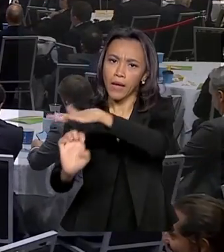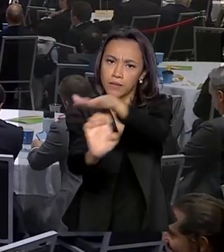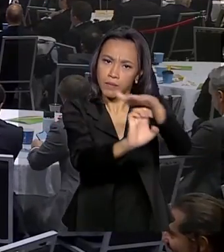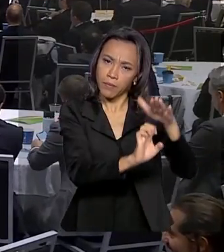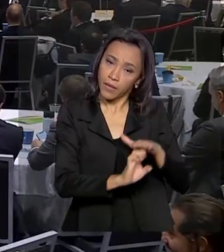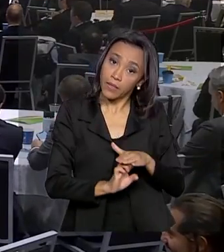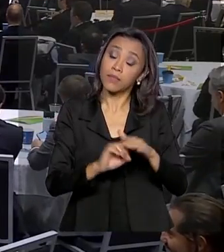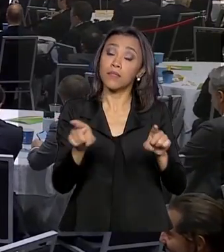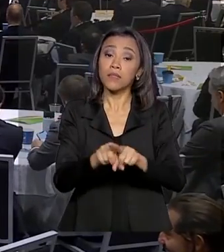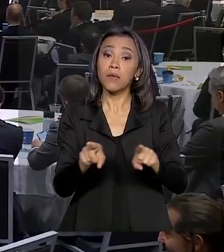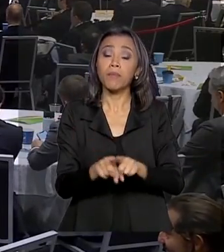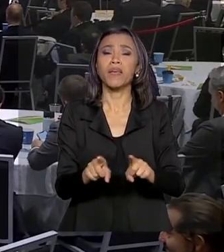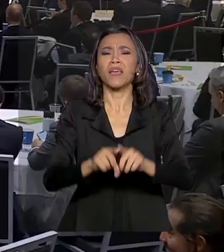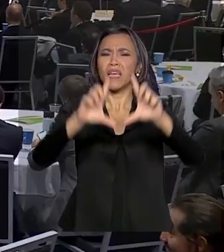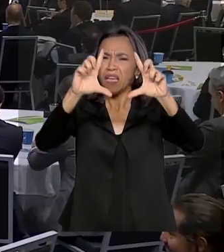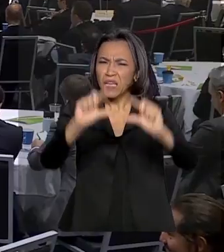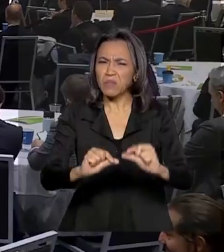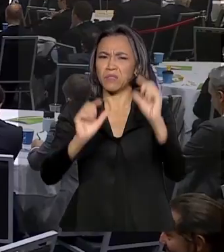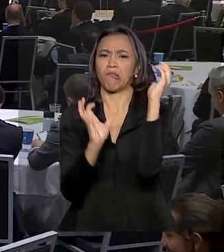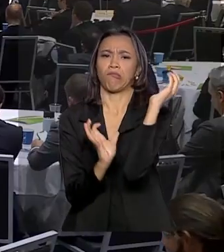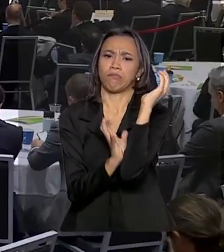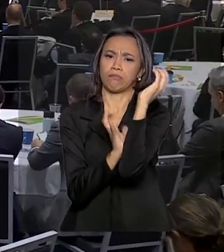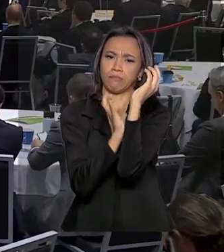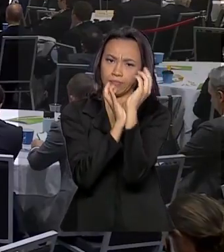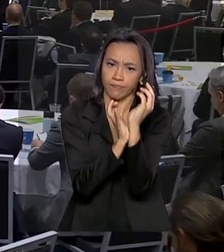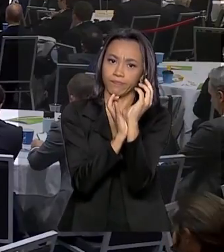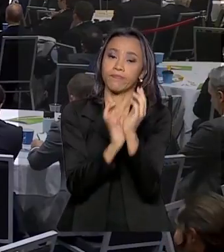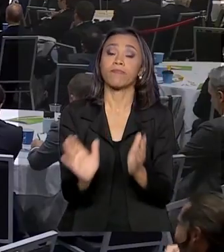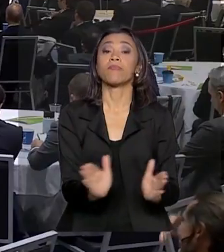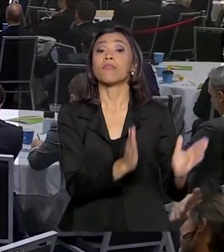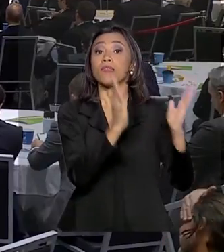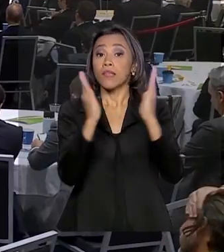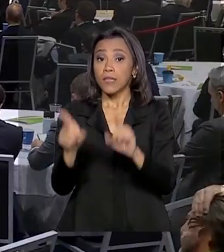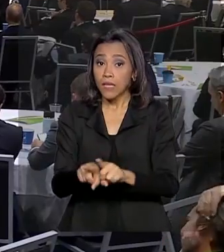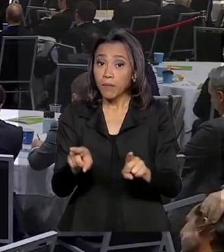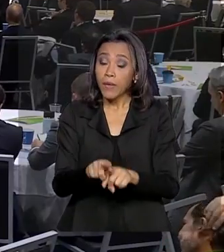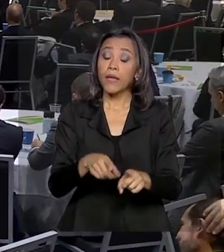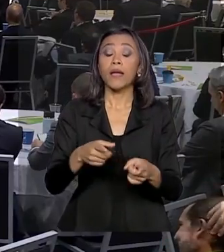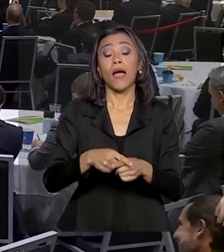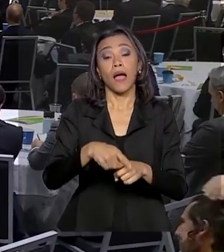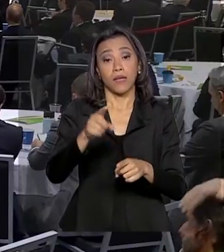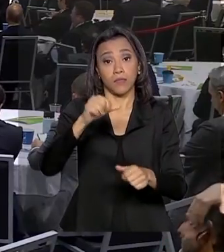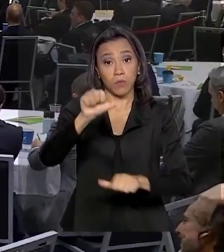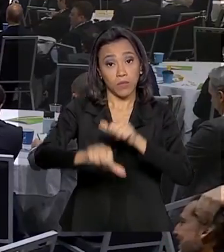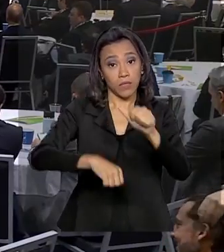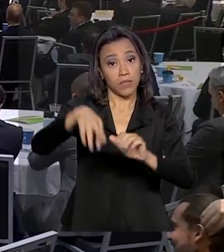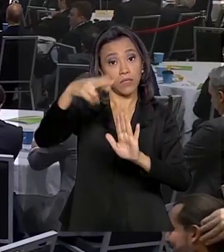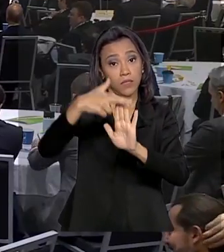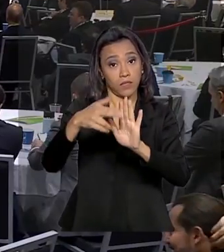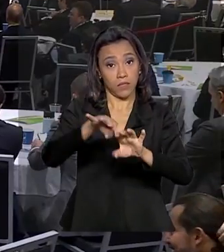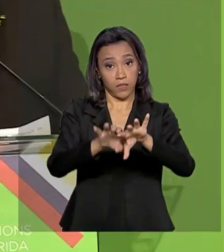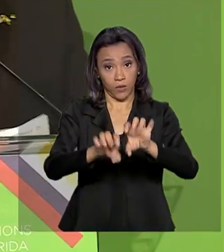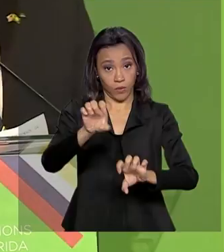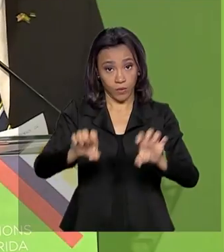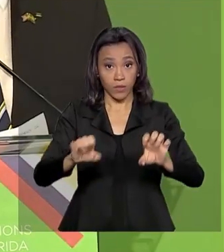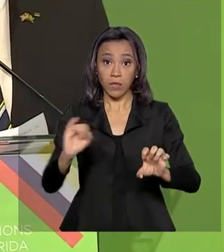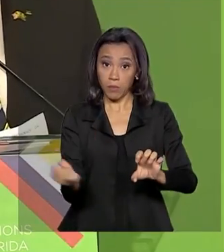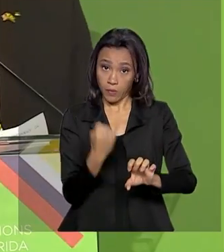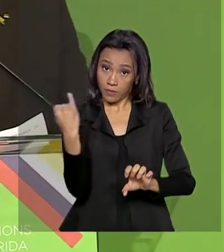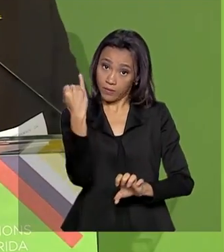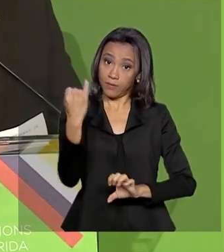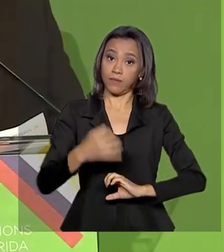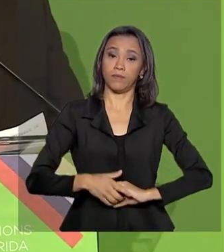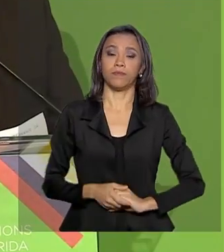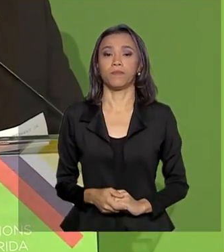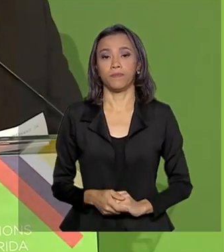desburocratizando processos. E as reformas estruturais são importantes nesse processo. O Brasil não